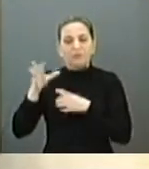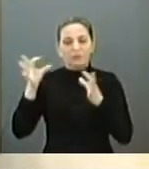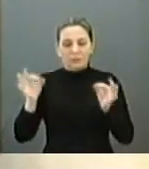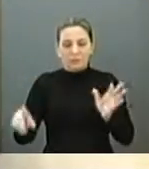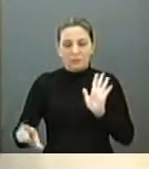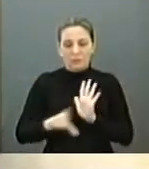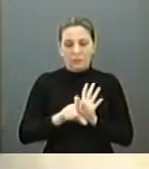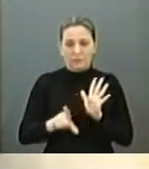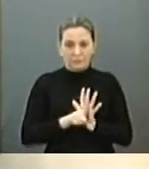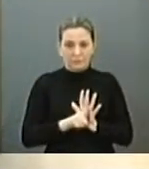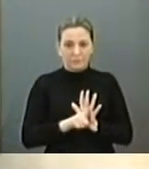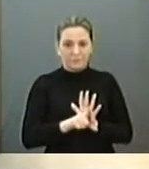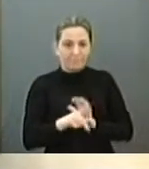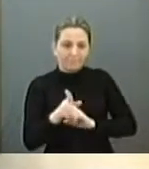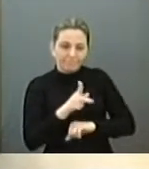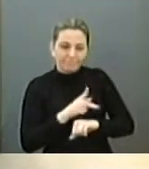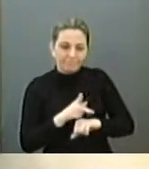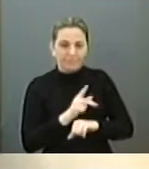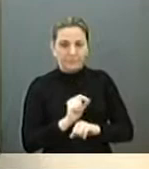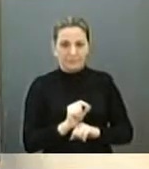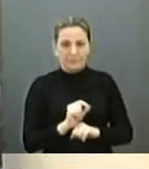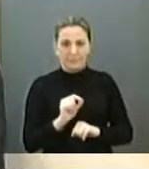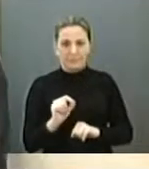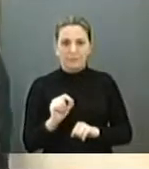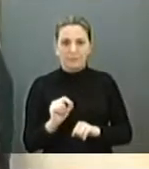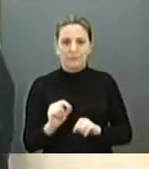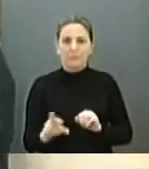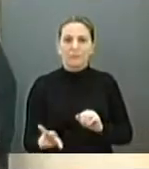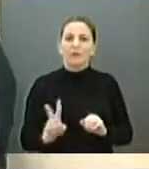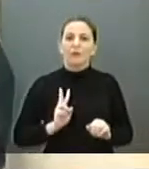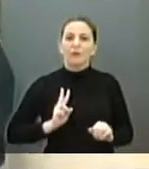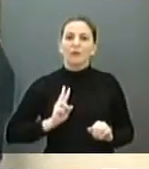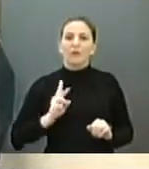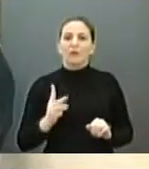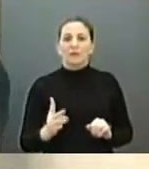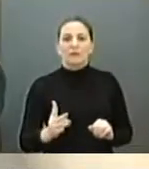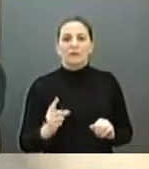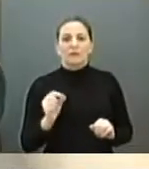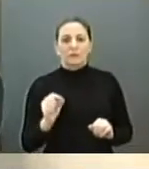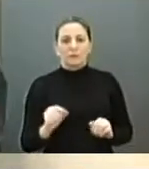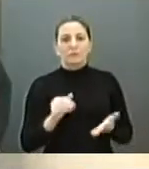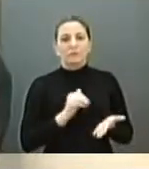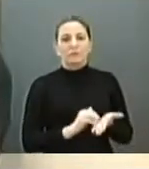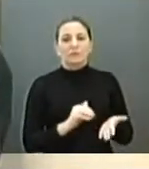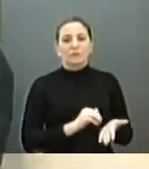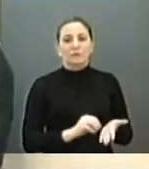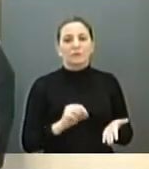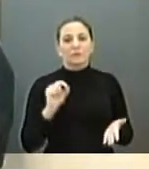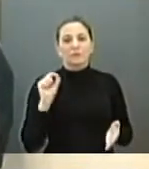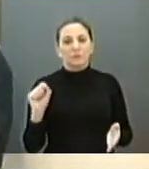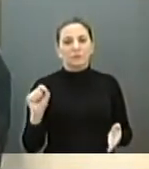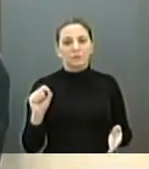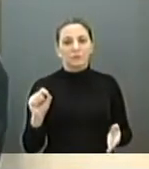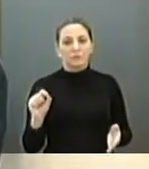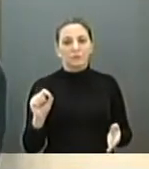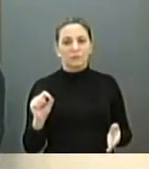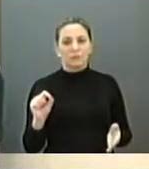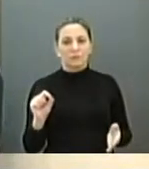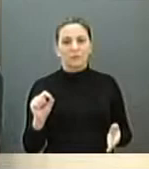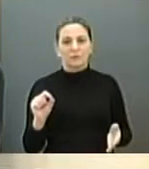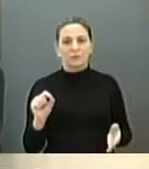Existe também o reconhecimento da parte do secretário que